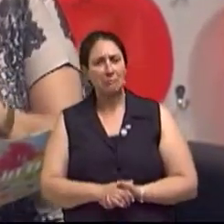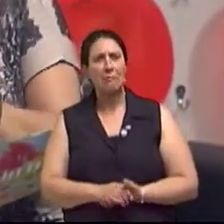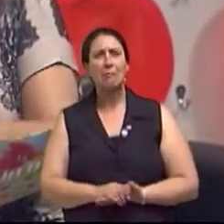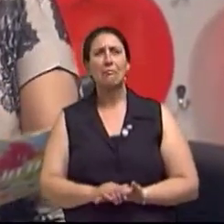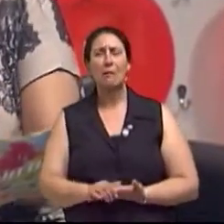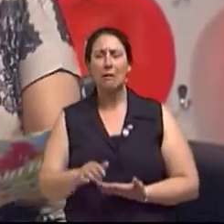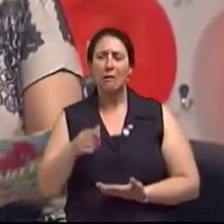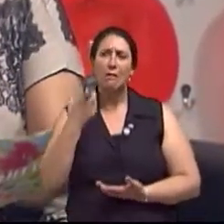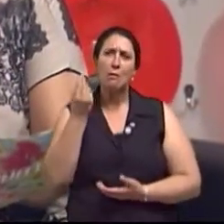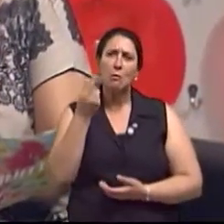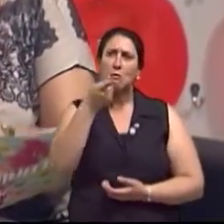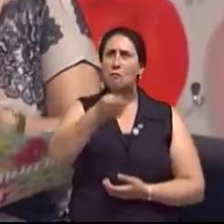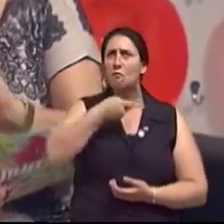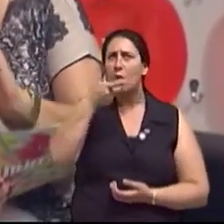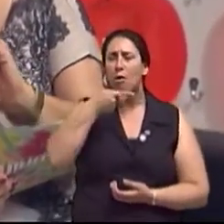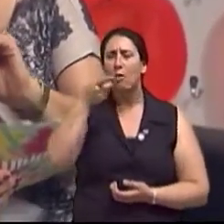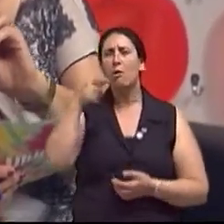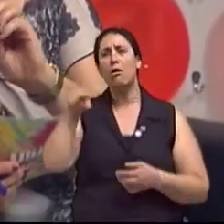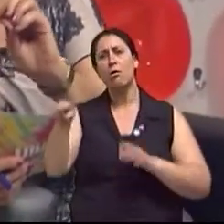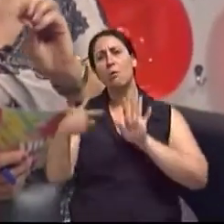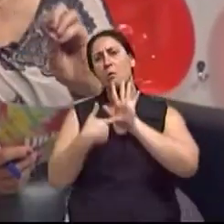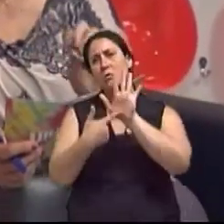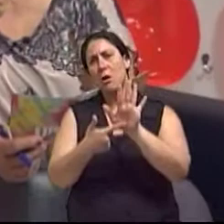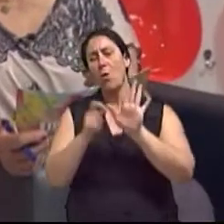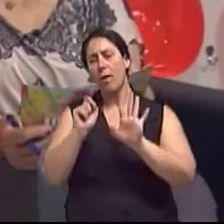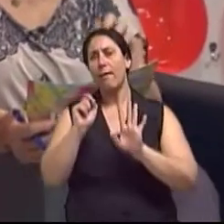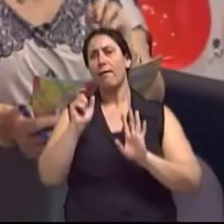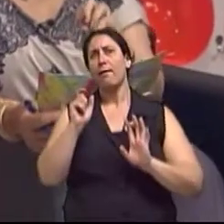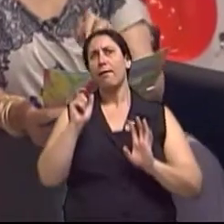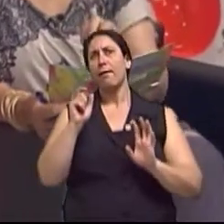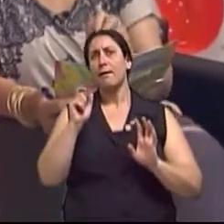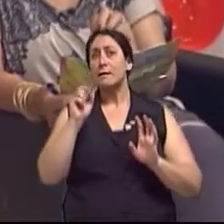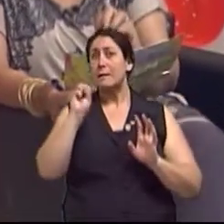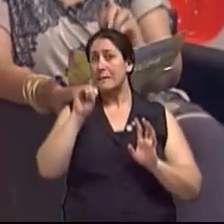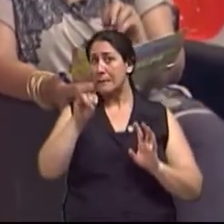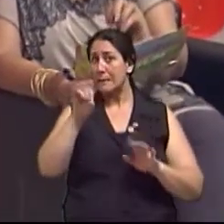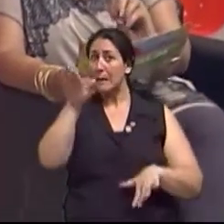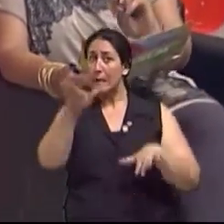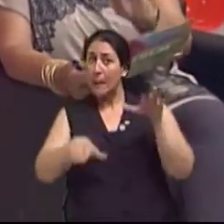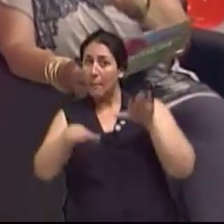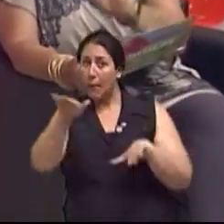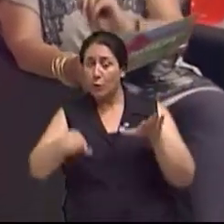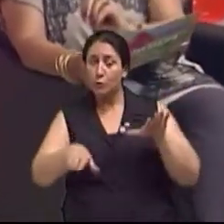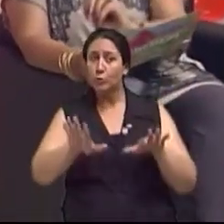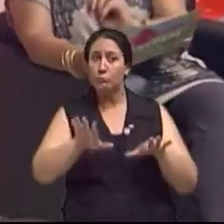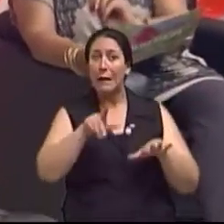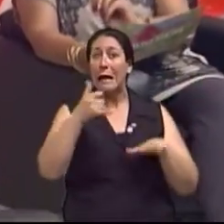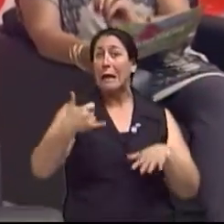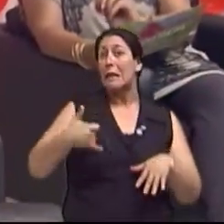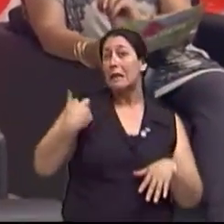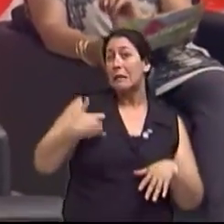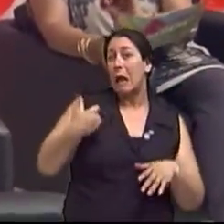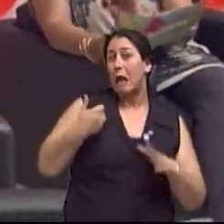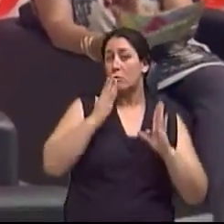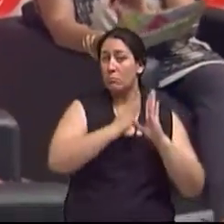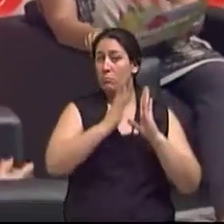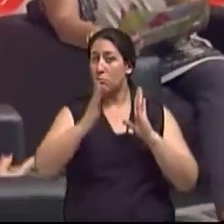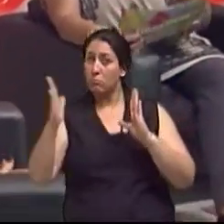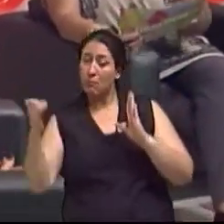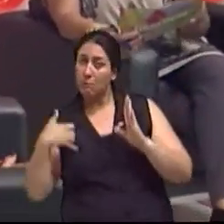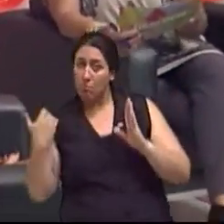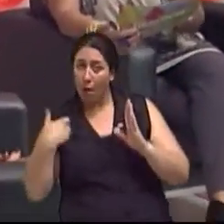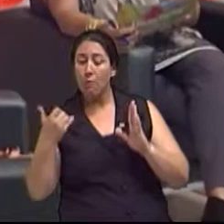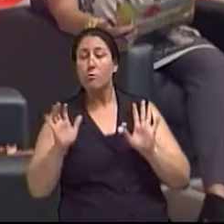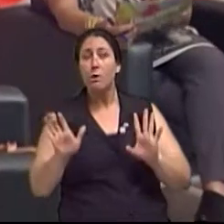claro na sua fala, doutora, que dependendo do caso, da idade da pessoa, entendi bem,